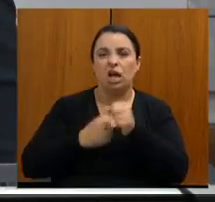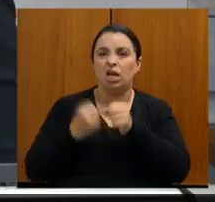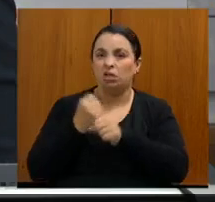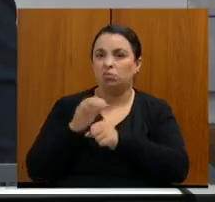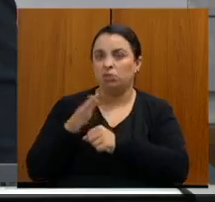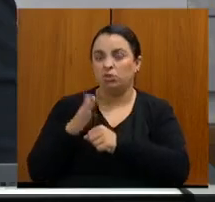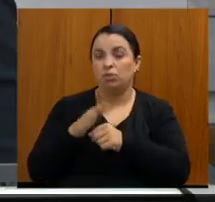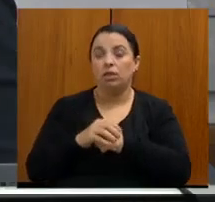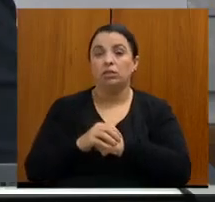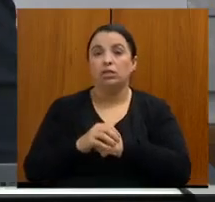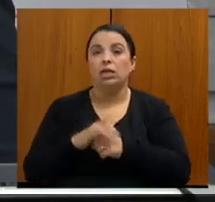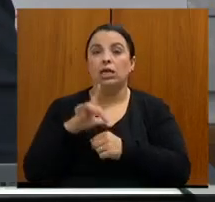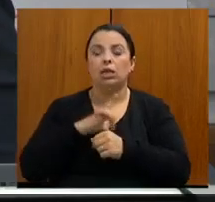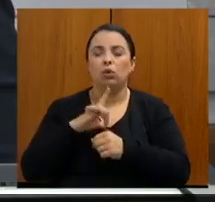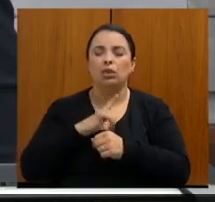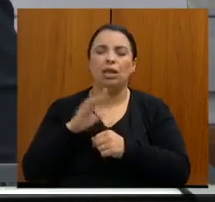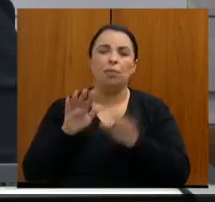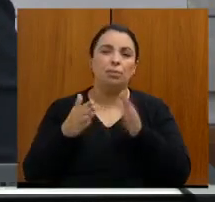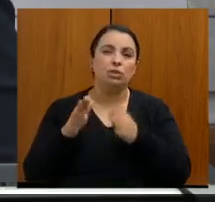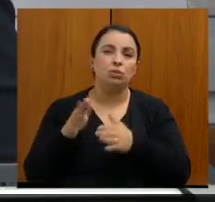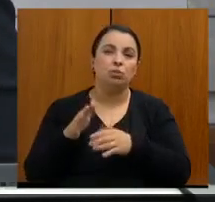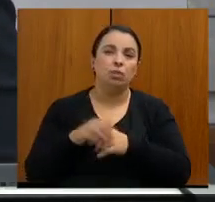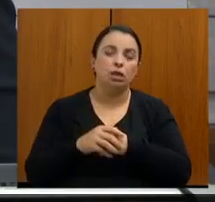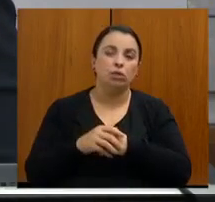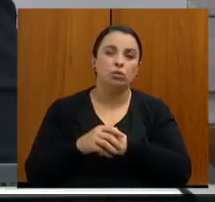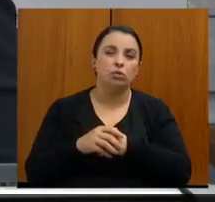deputado Carlos Pimenta, presidente Wilson,